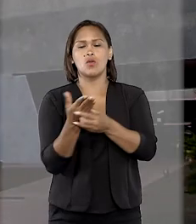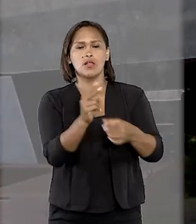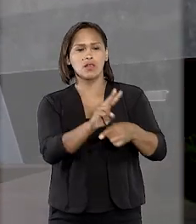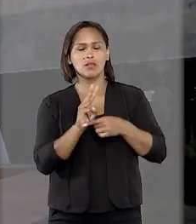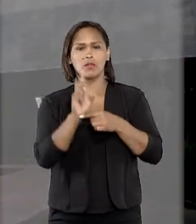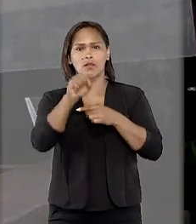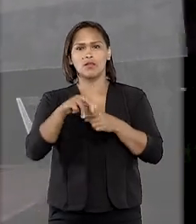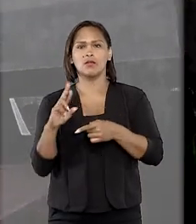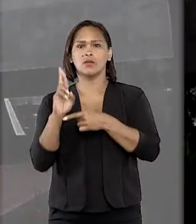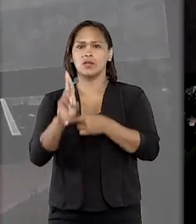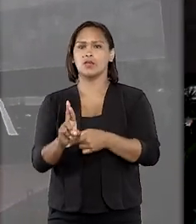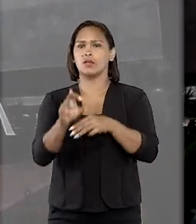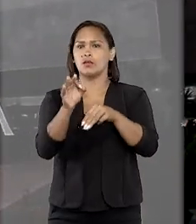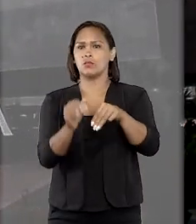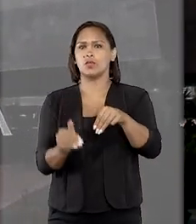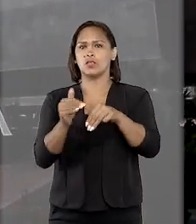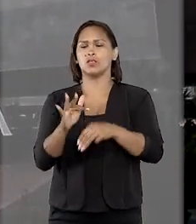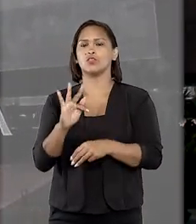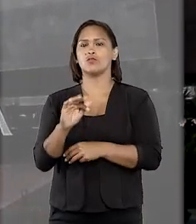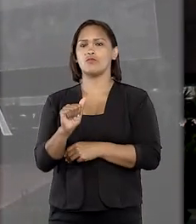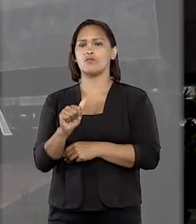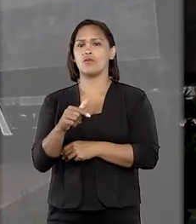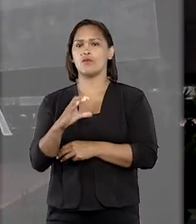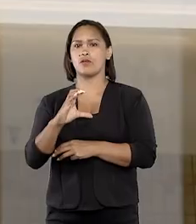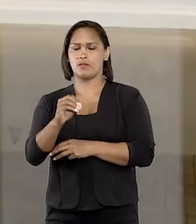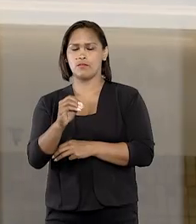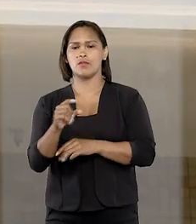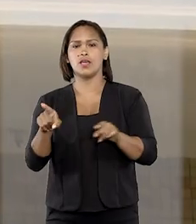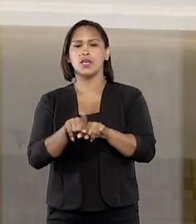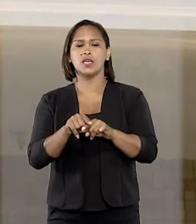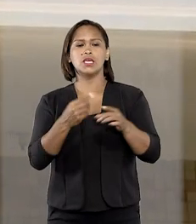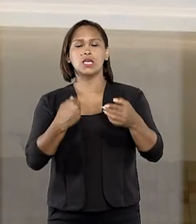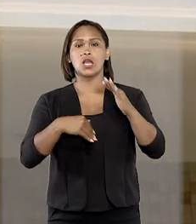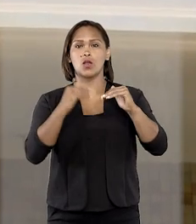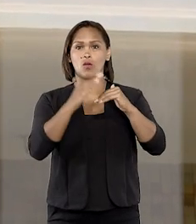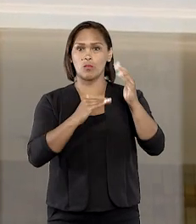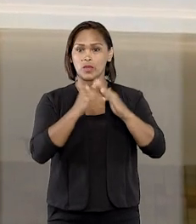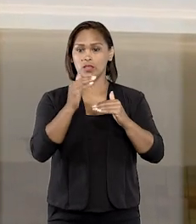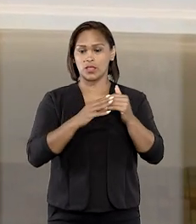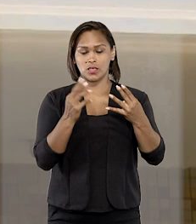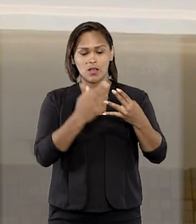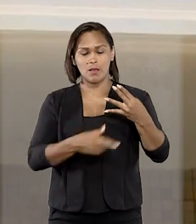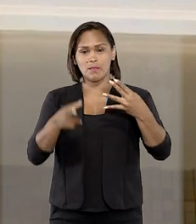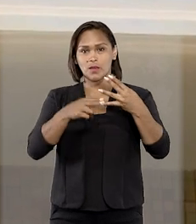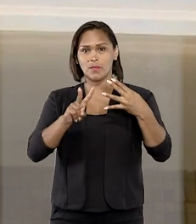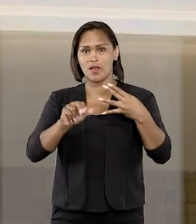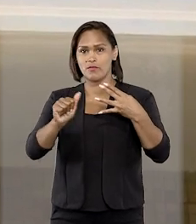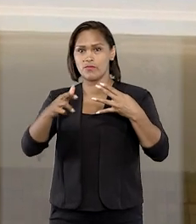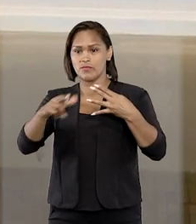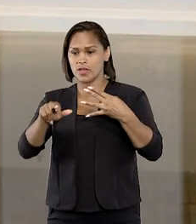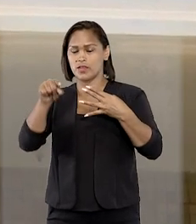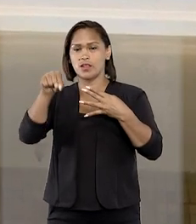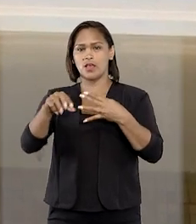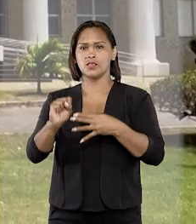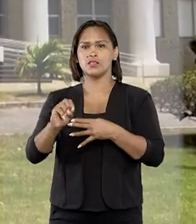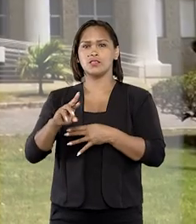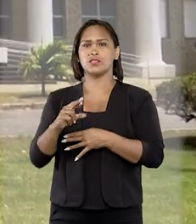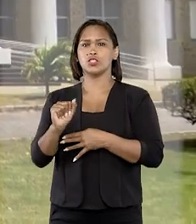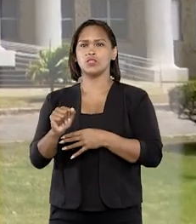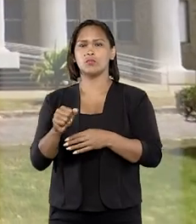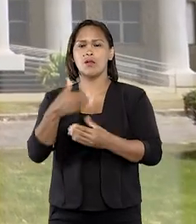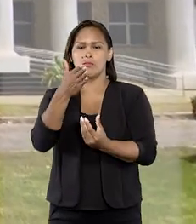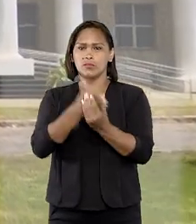o liminar deferida pelo relator, ministro Francisco Falcão, e declarou a competência da primeira vara federal de Sergipe